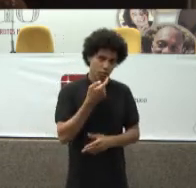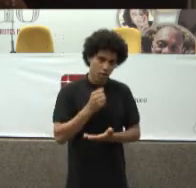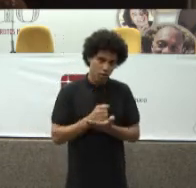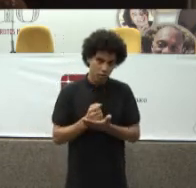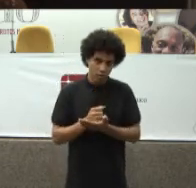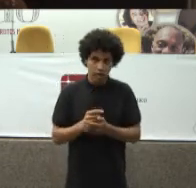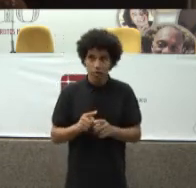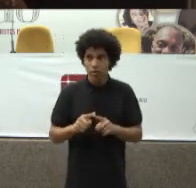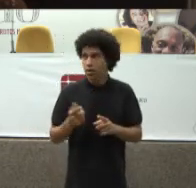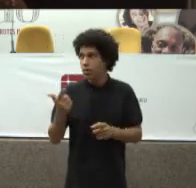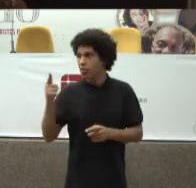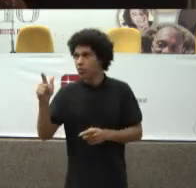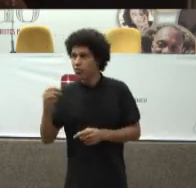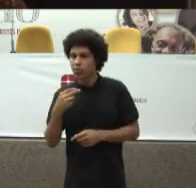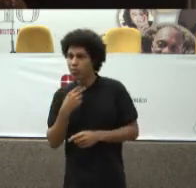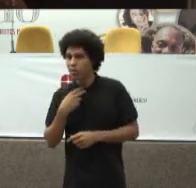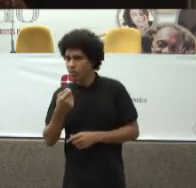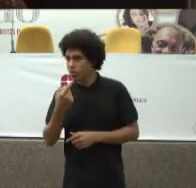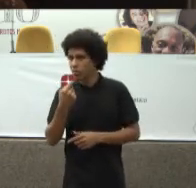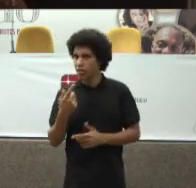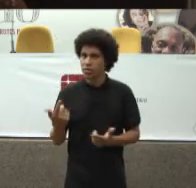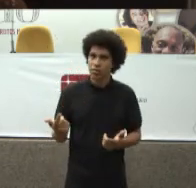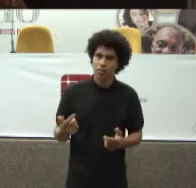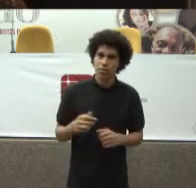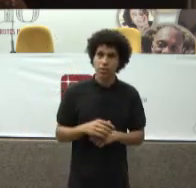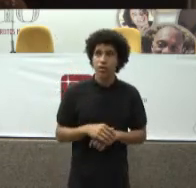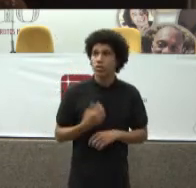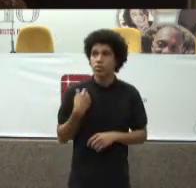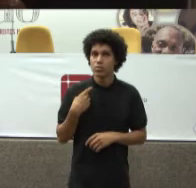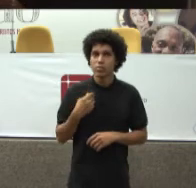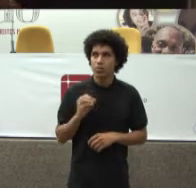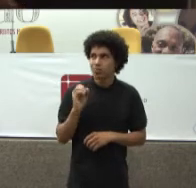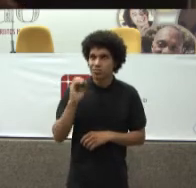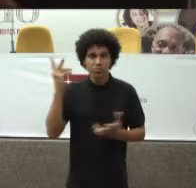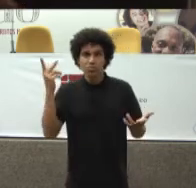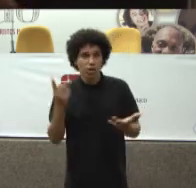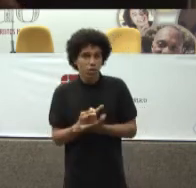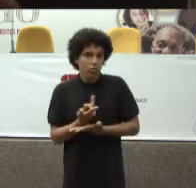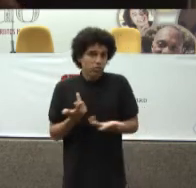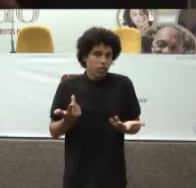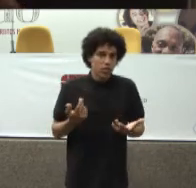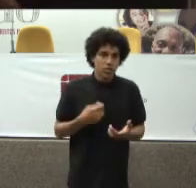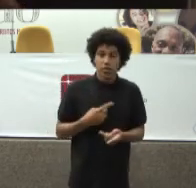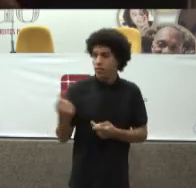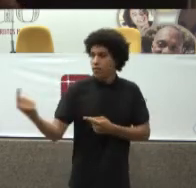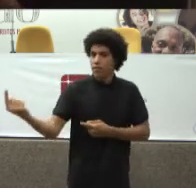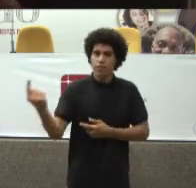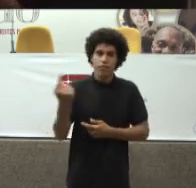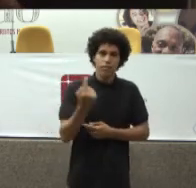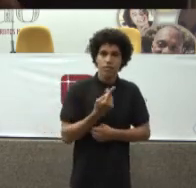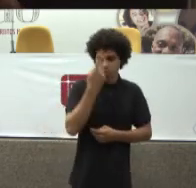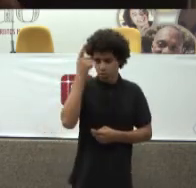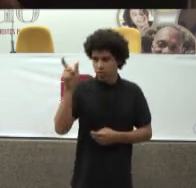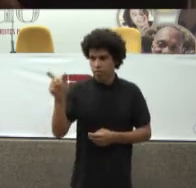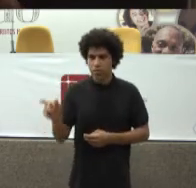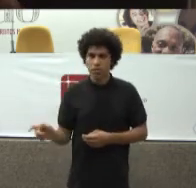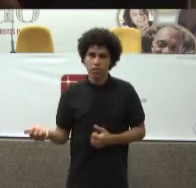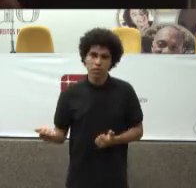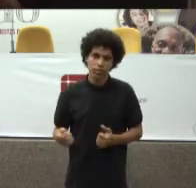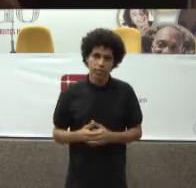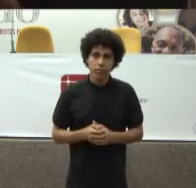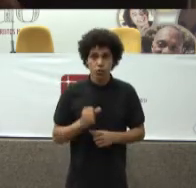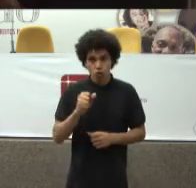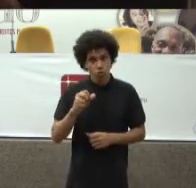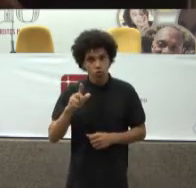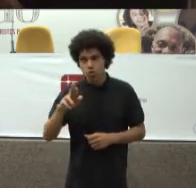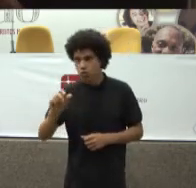Remédio Isso é imprevisível Porque vai vir Com a pessoa Não é Então No SUS Nós não temos Lista de